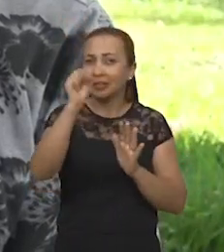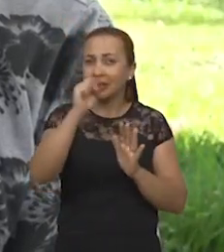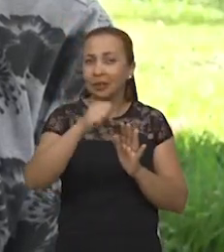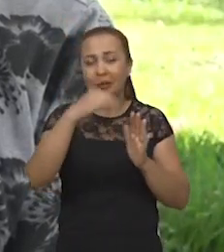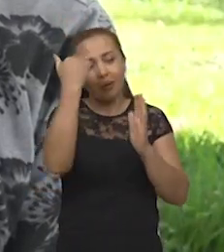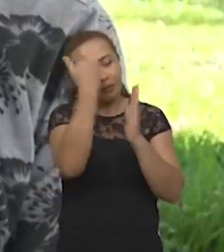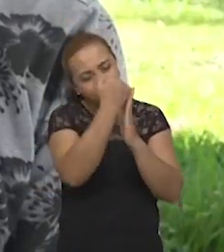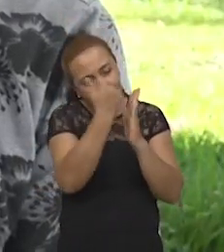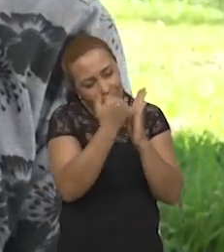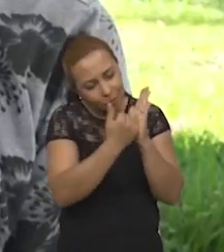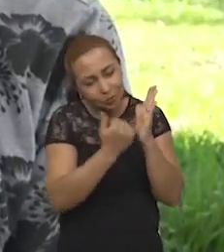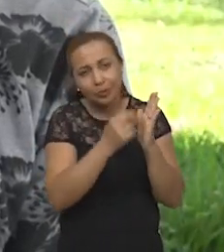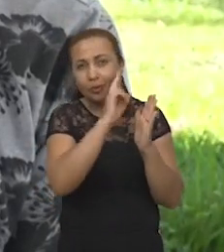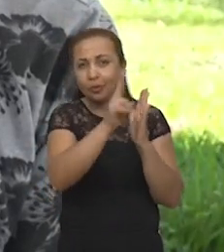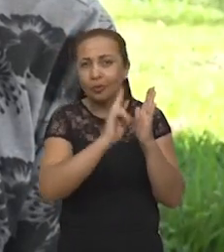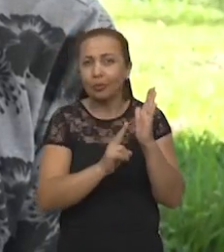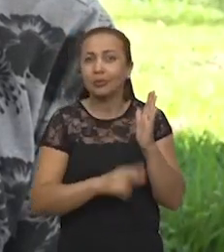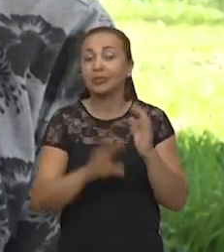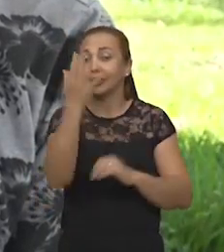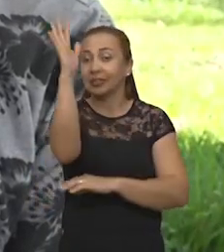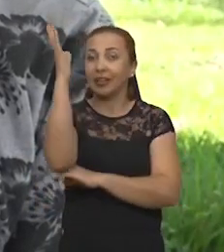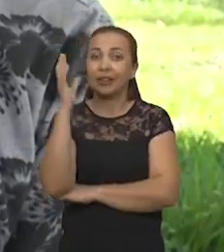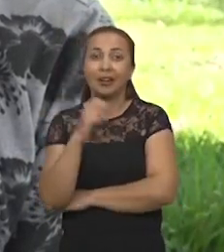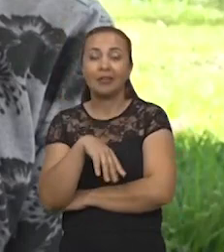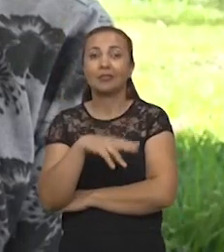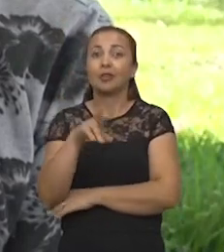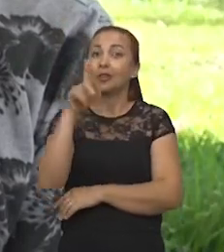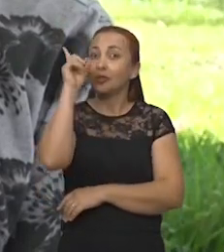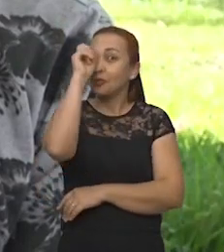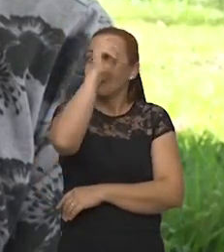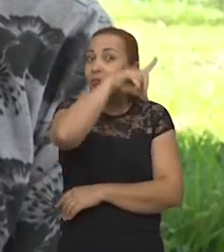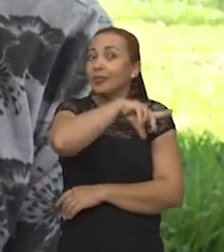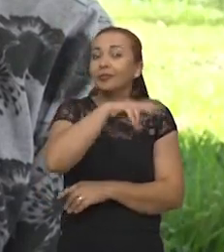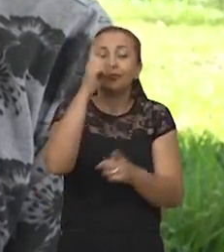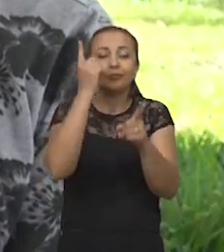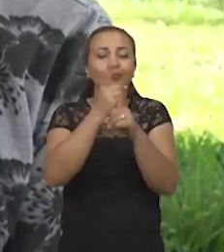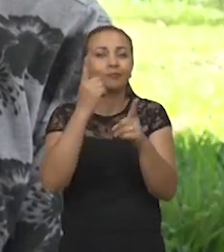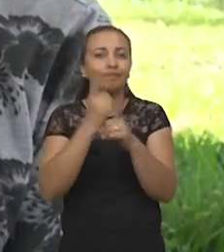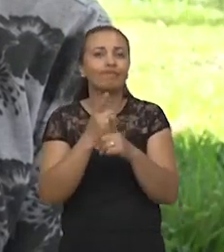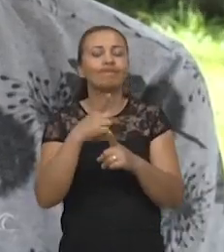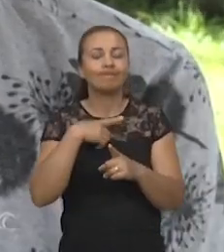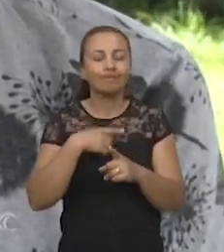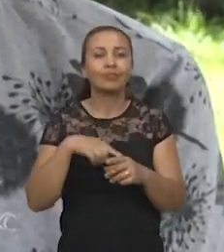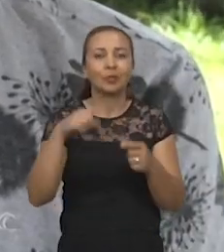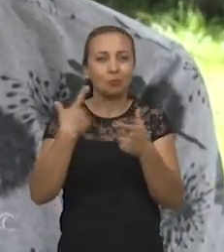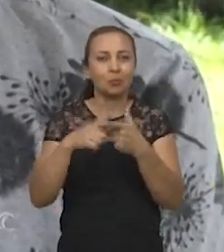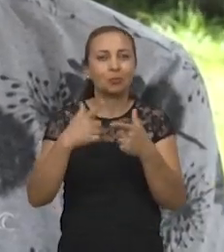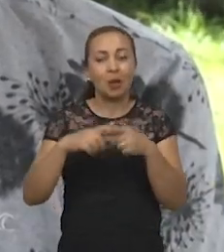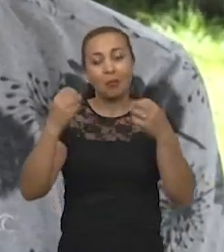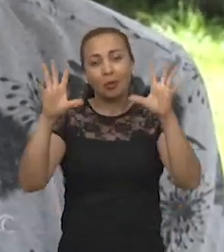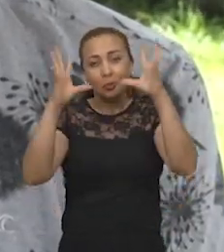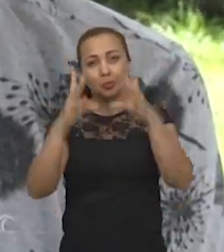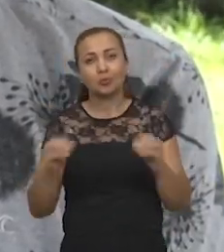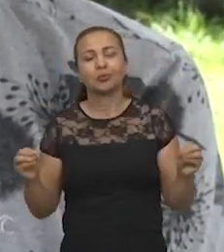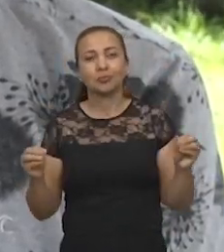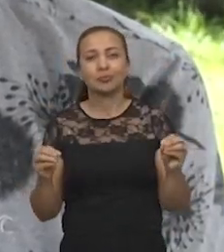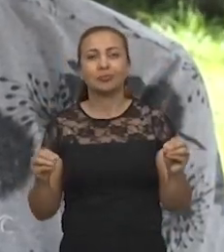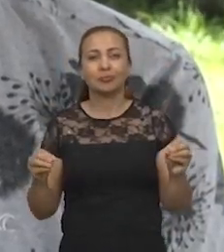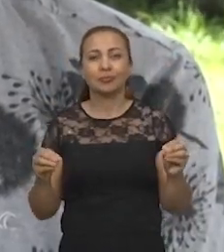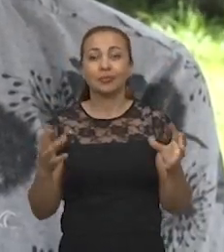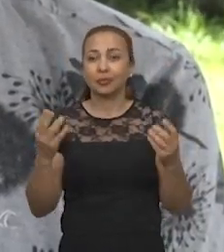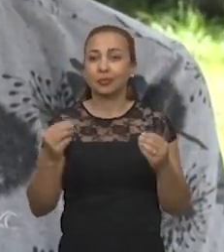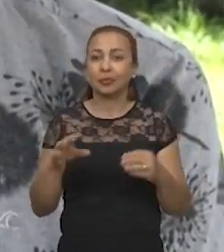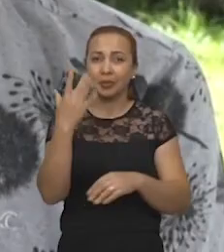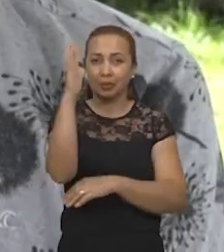de espécies arbóreas, que são raras ou que apresentam um grau de ameaça. A maioria dessas plantas a gente